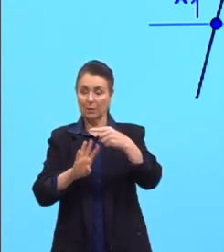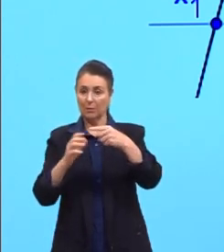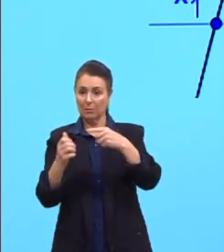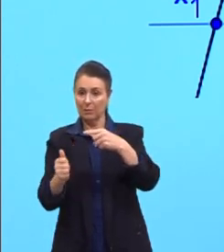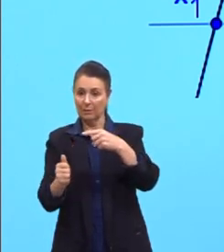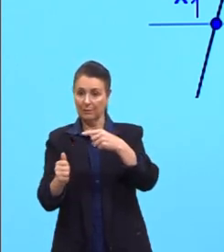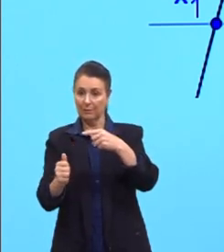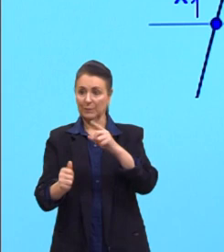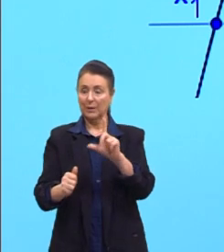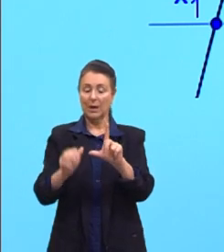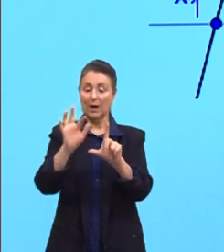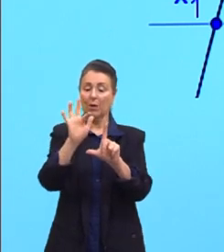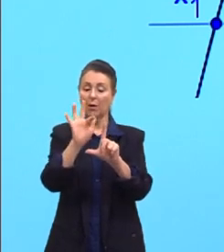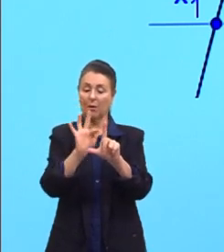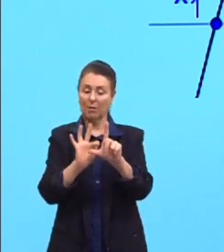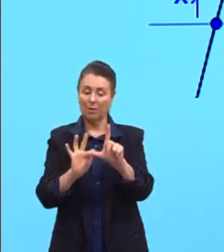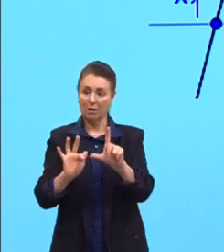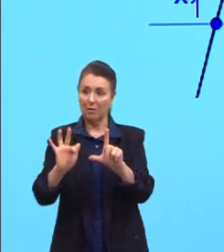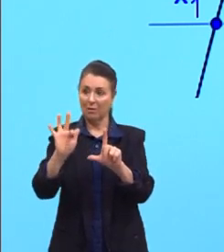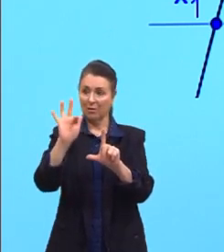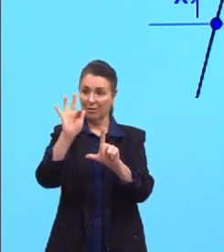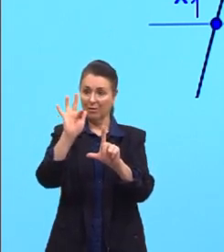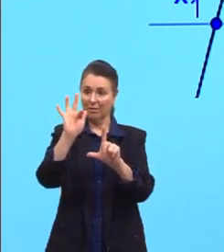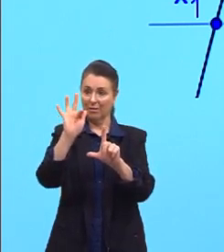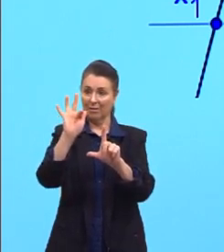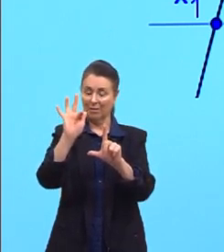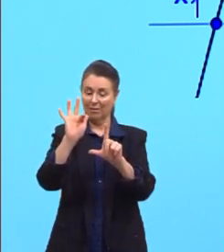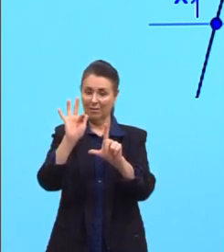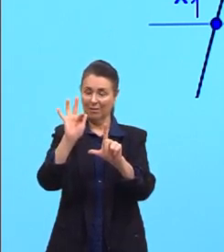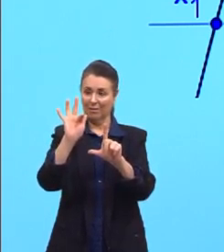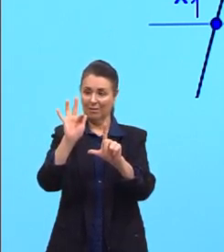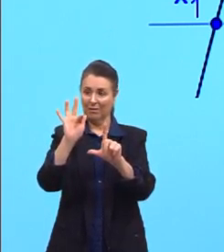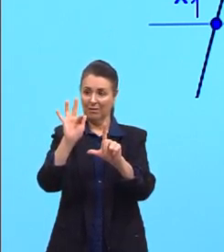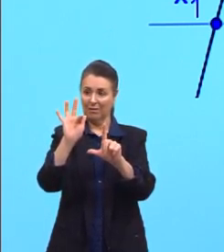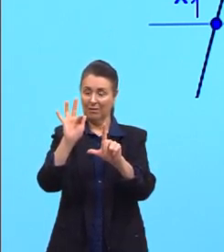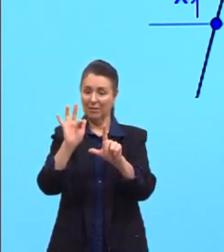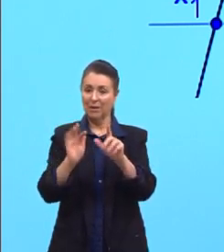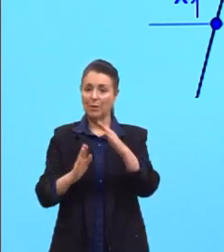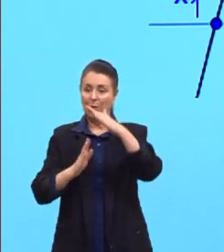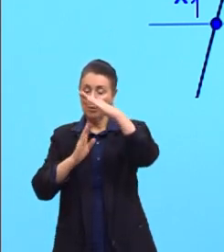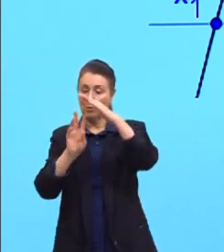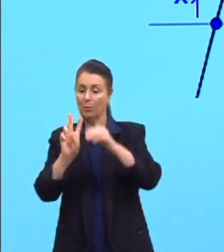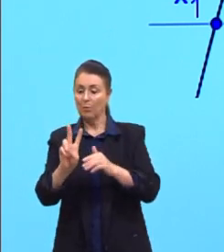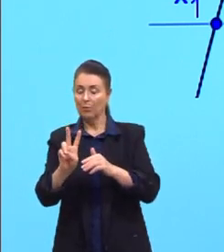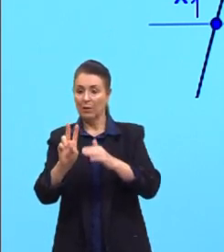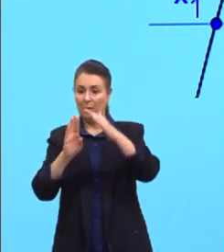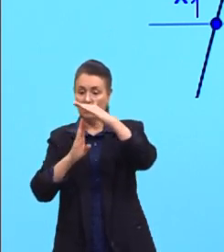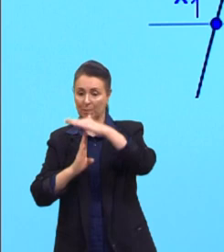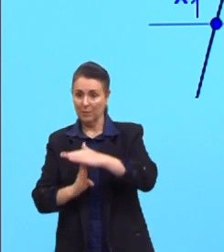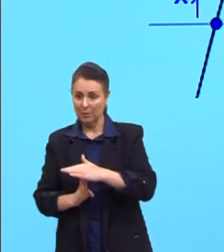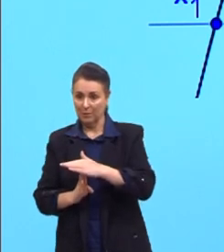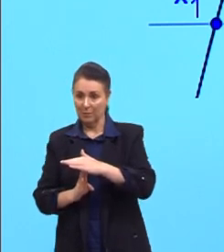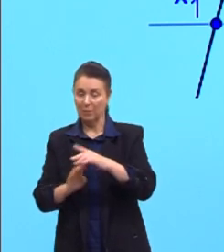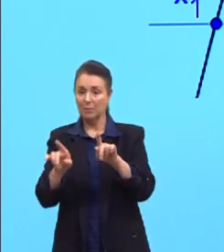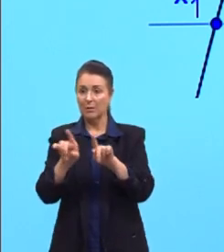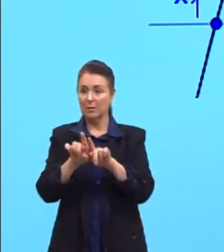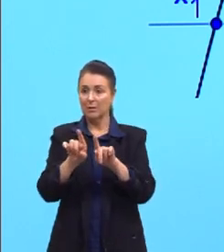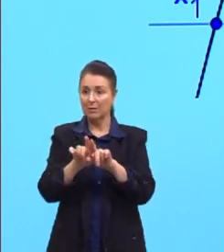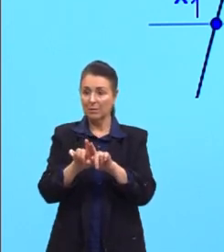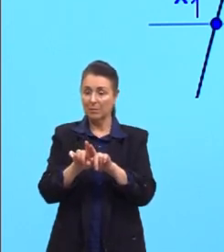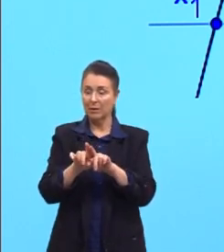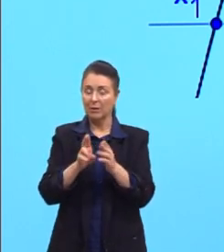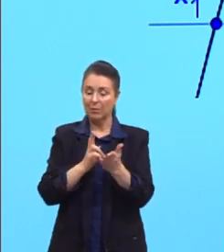temos a concavidade voltada para cima, então o vértice seria ponto de mínimo, mas seguindo também essas